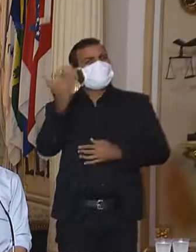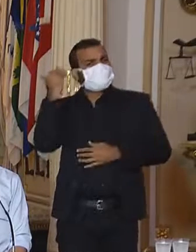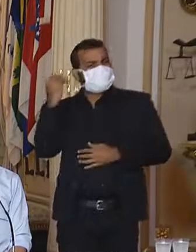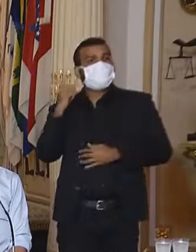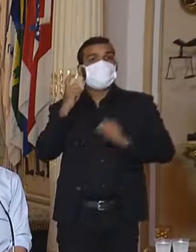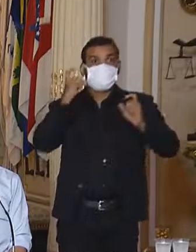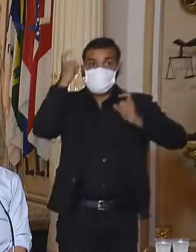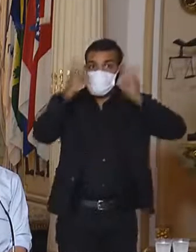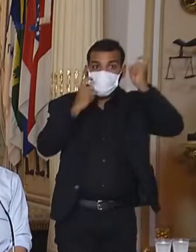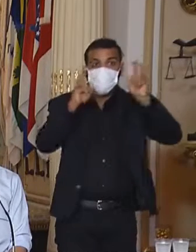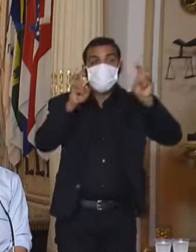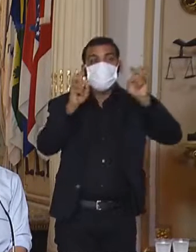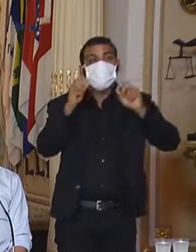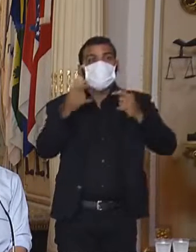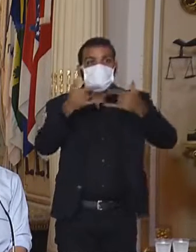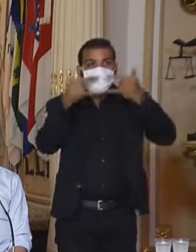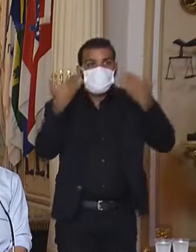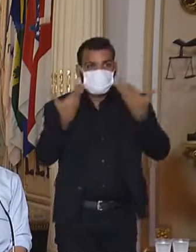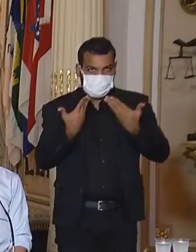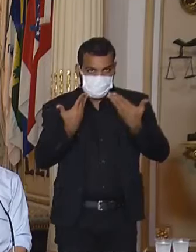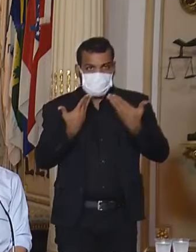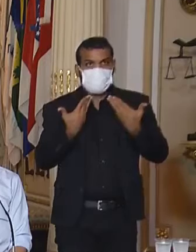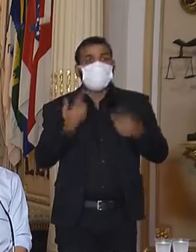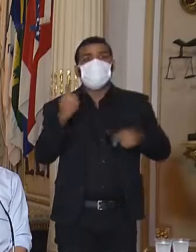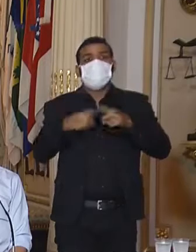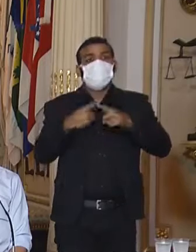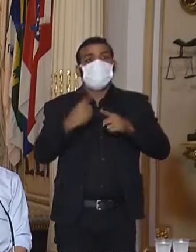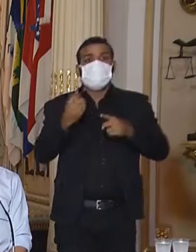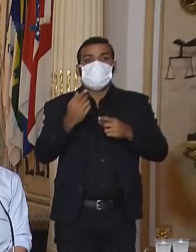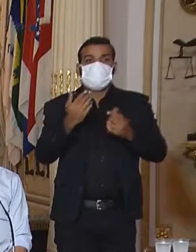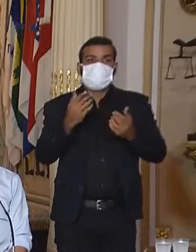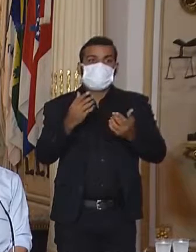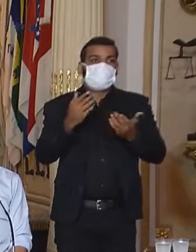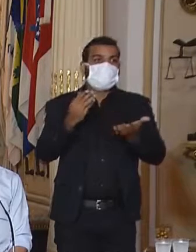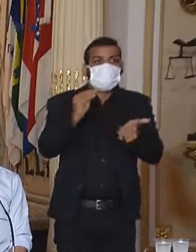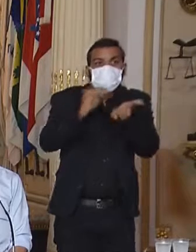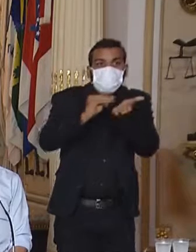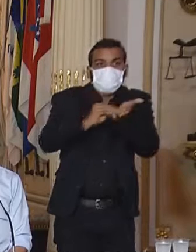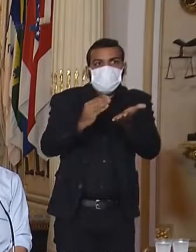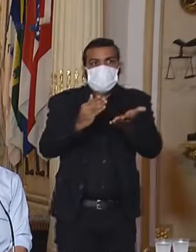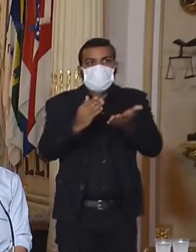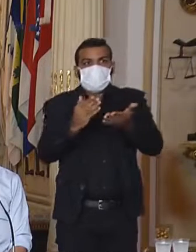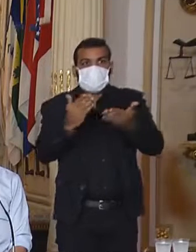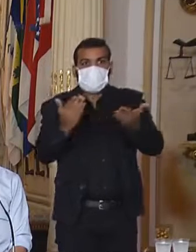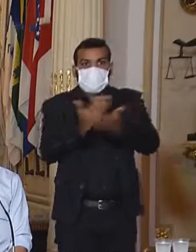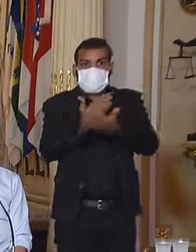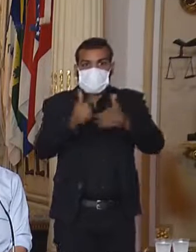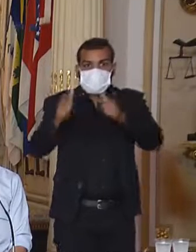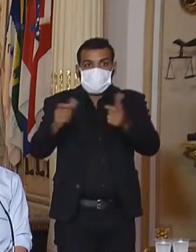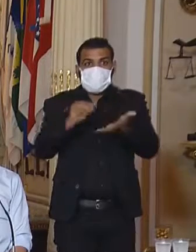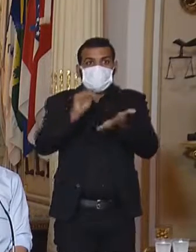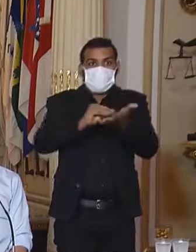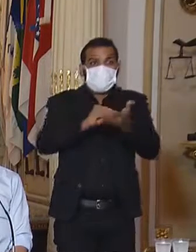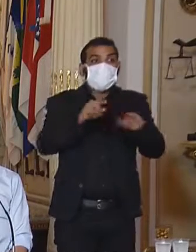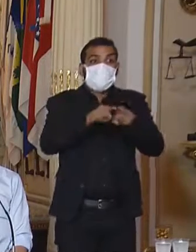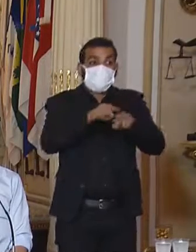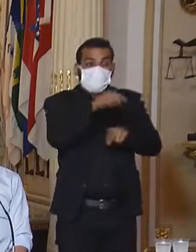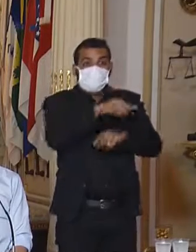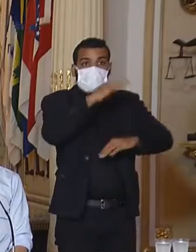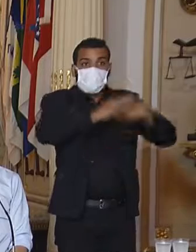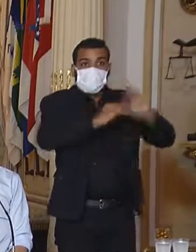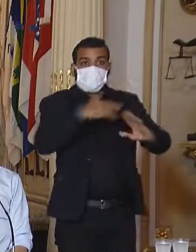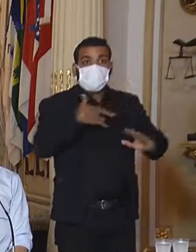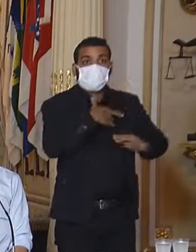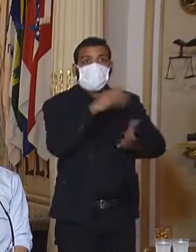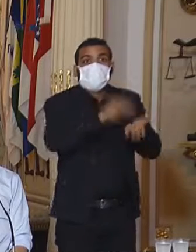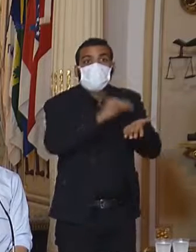máscaras de proteção, porque havia uma falta, generalizada inclusive para os profissionais de saúde,